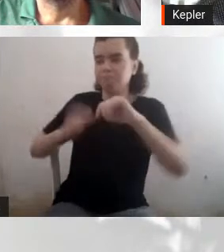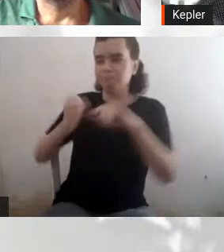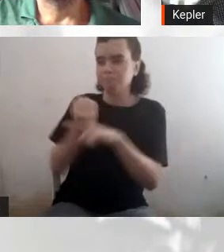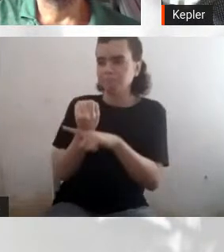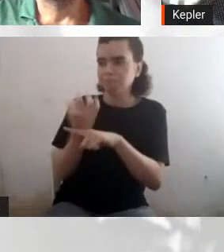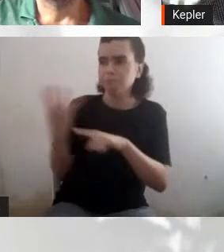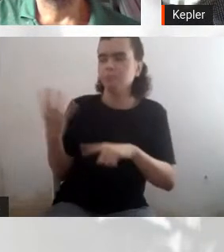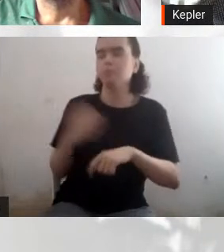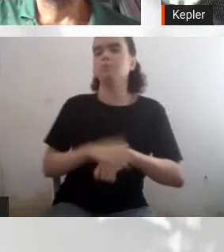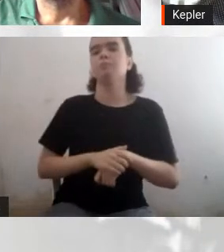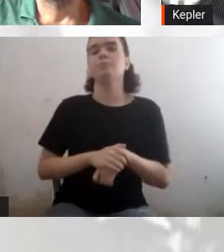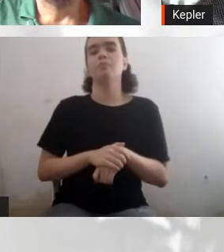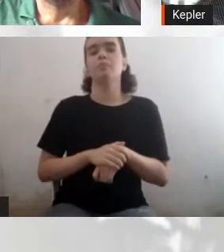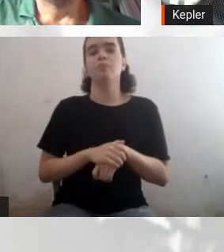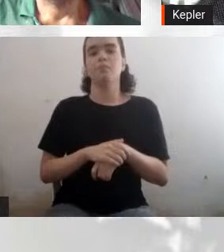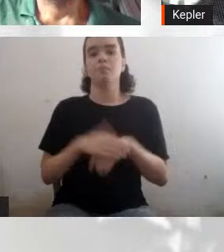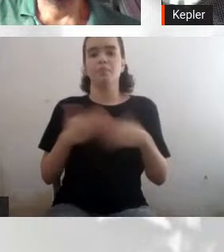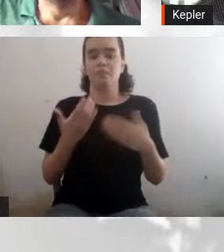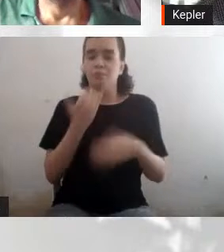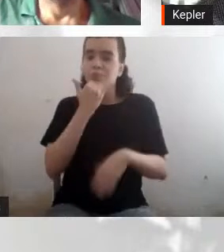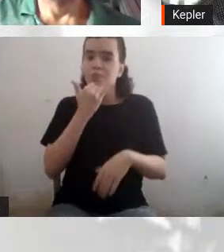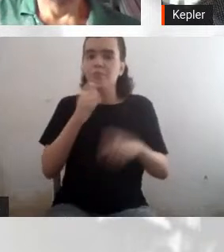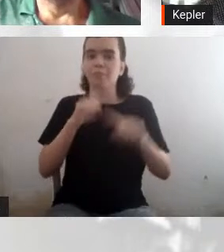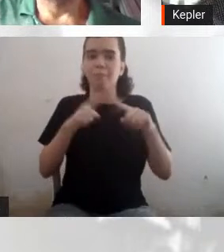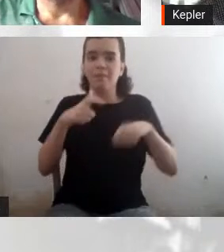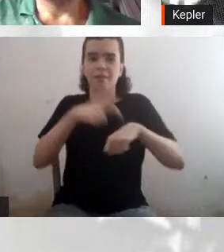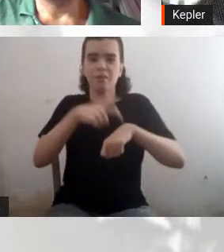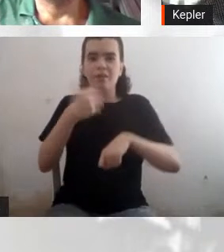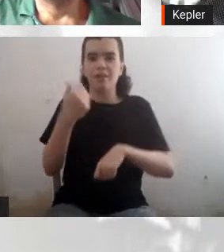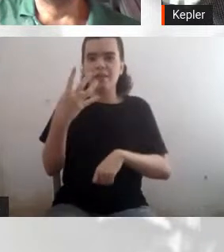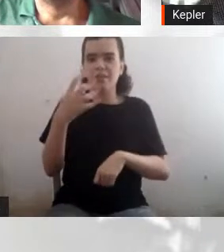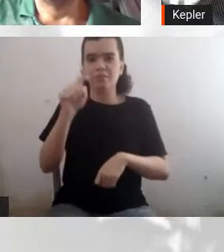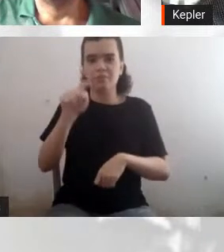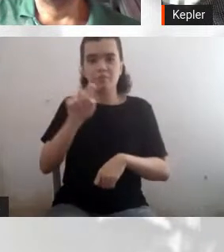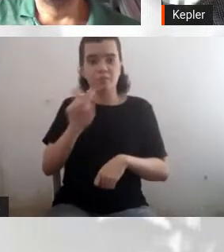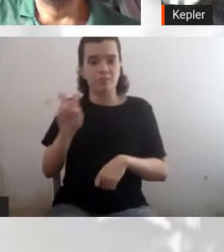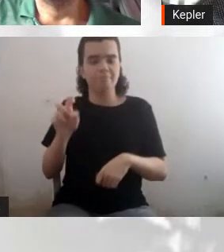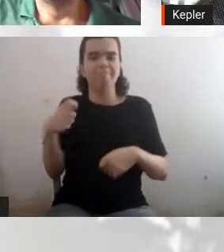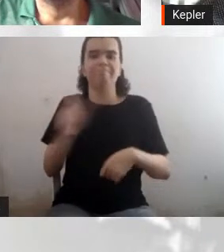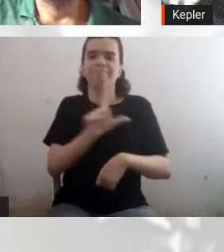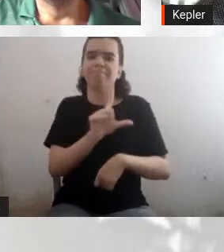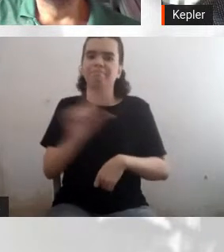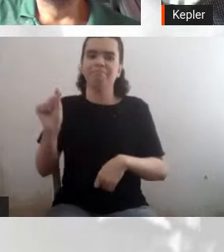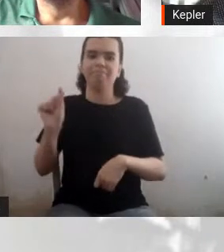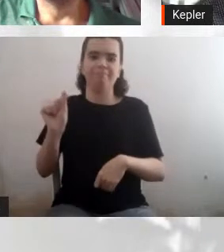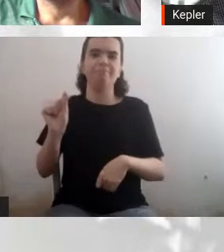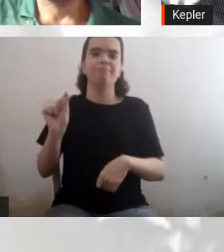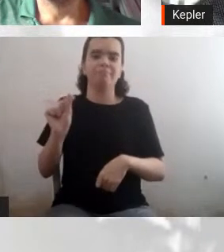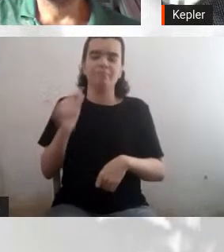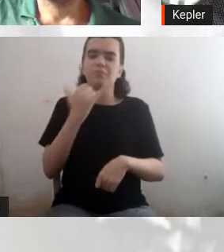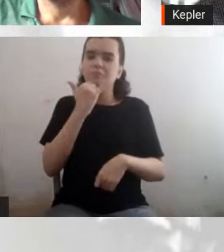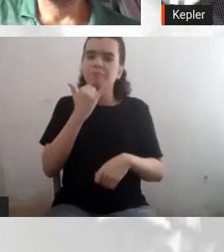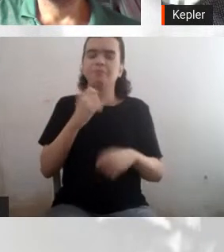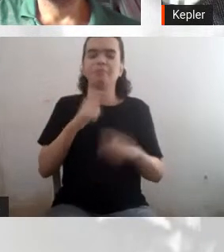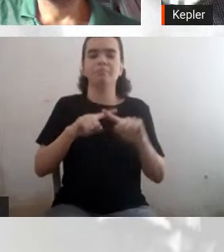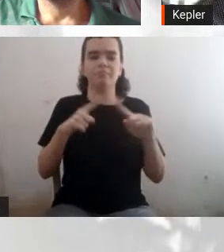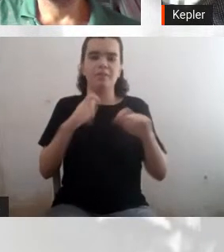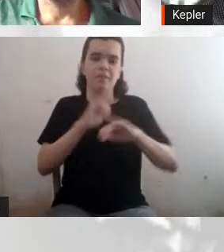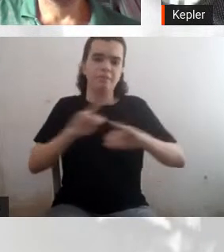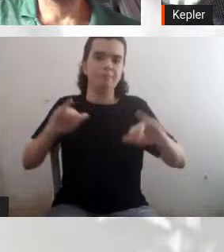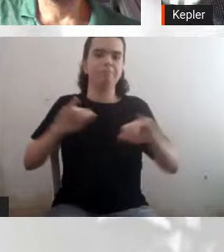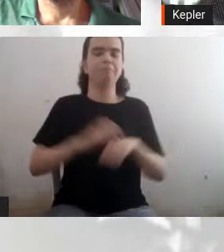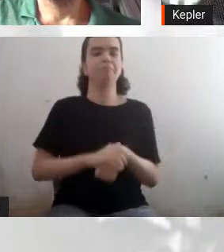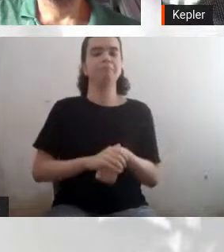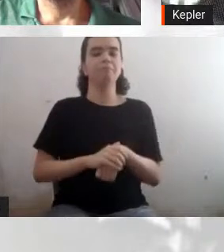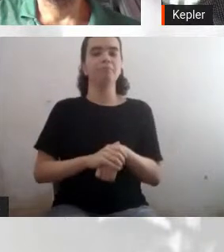14h55 eu tenho que sair, tá? Desculpe muito. Tranquilo. Eu vou falar um pouco mais geral do que